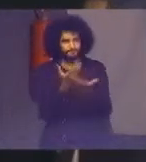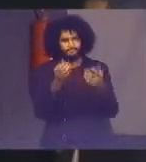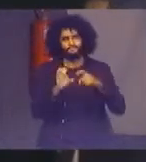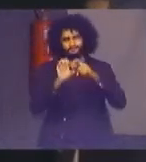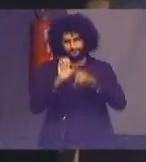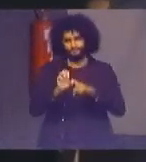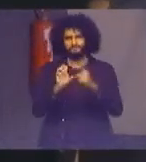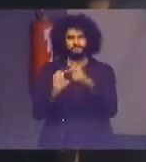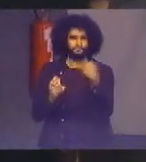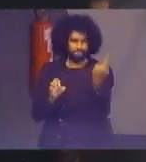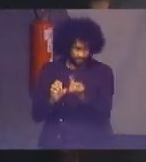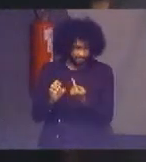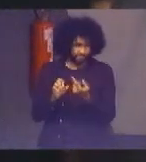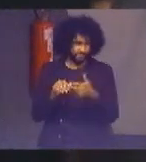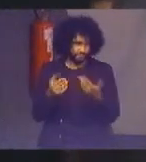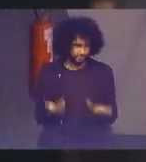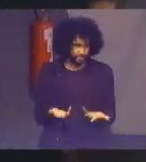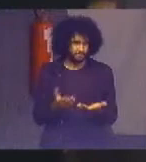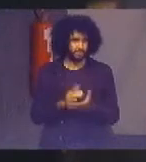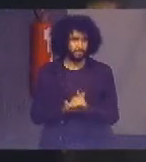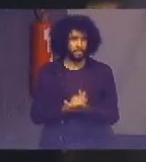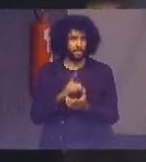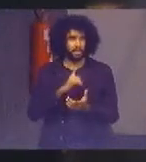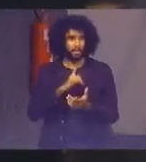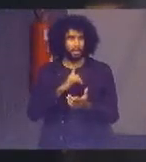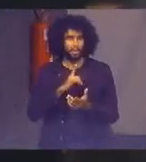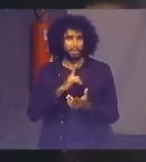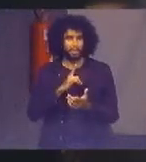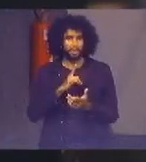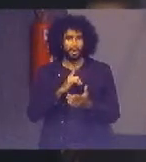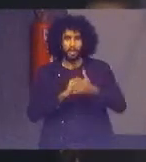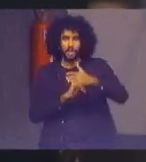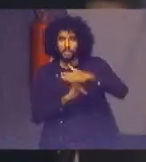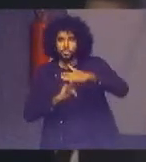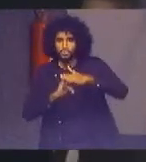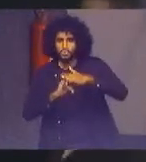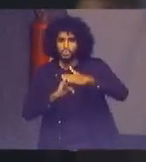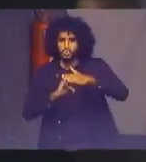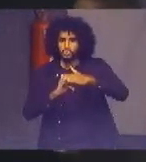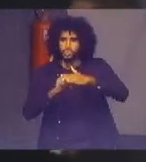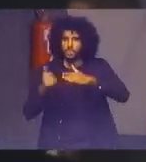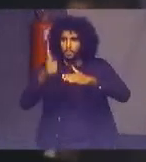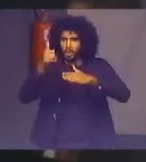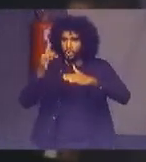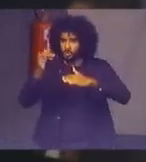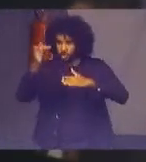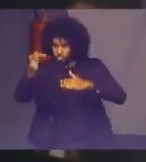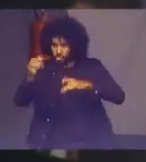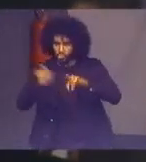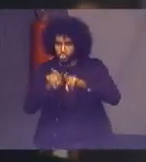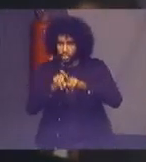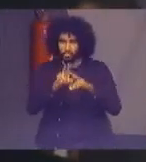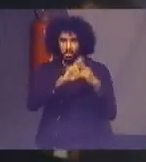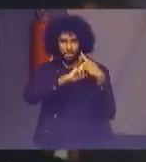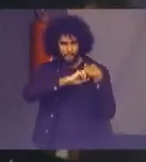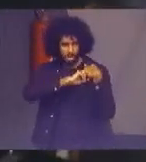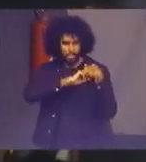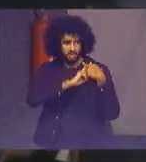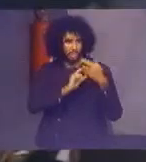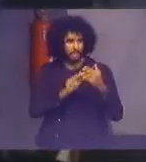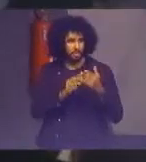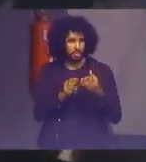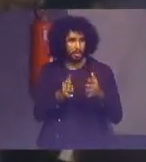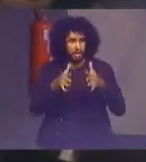E isso inclui a construção de instituições eficientes, responsáveis e inclusivas